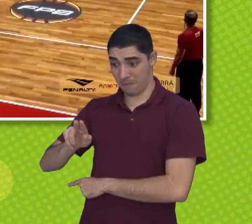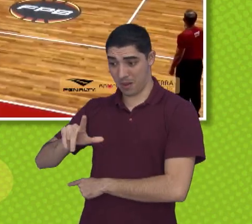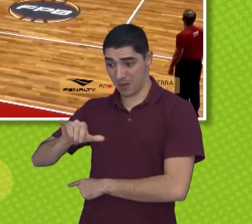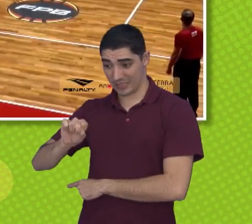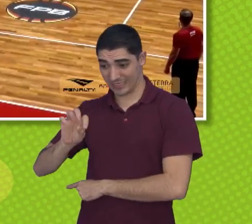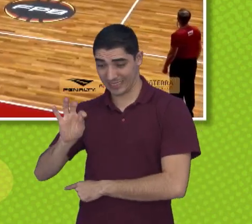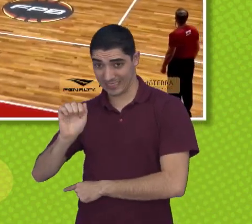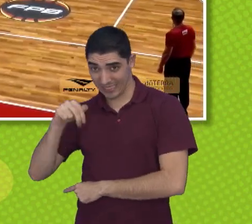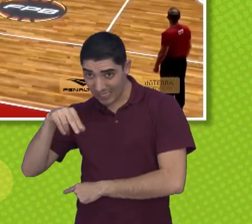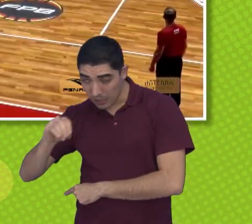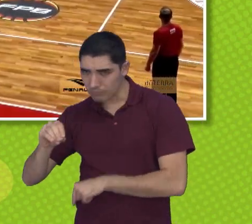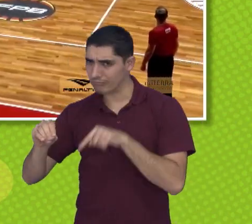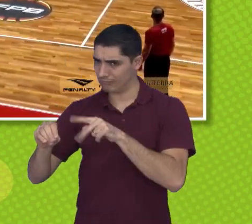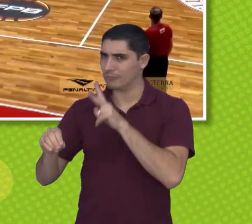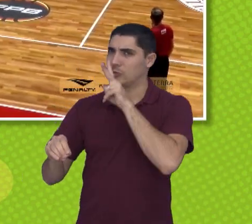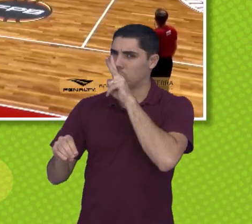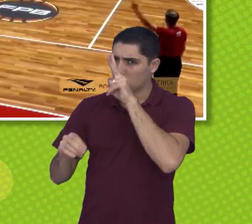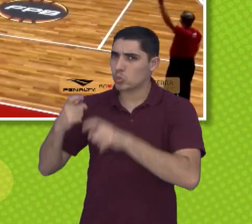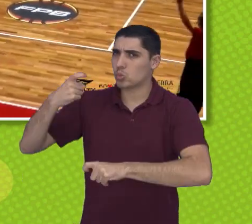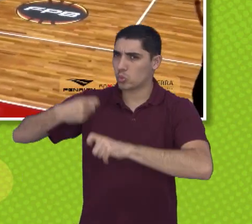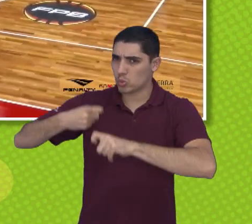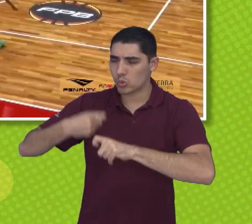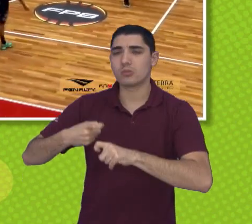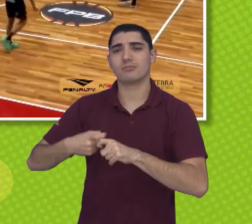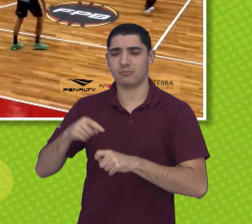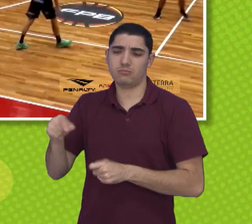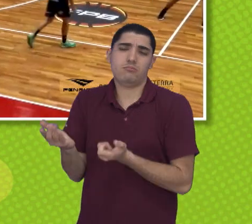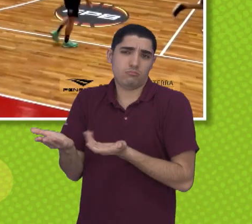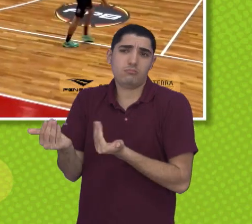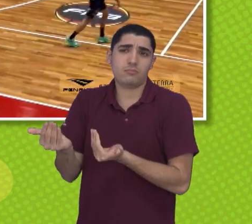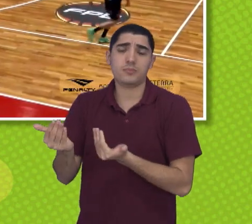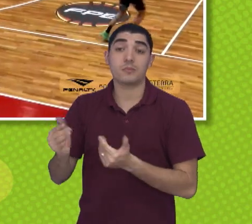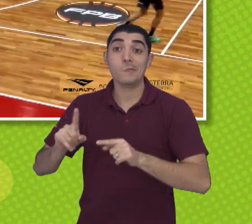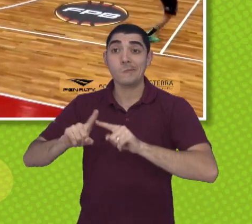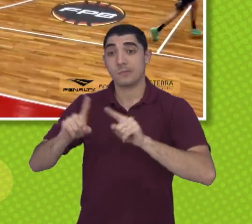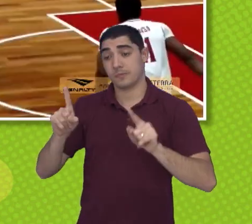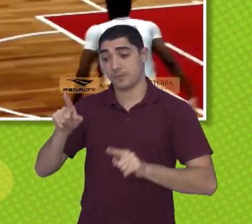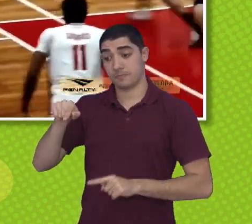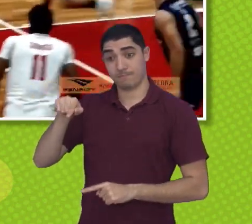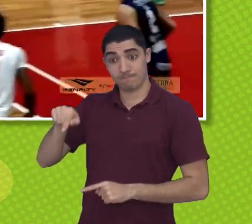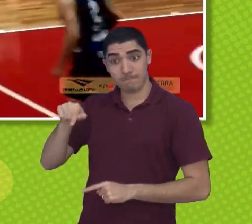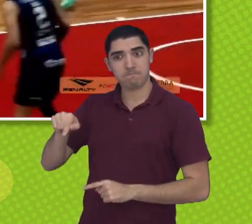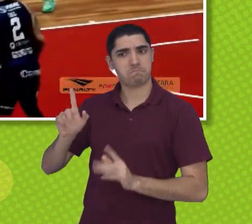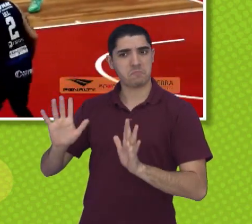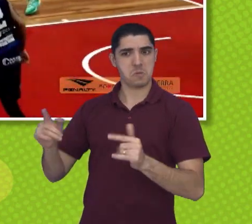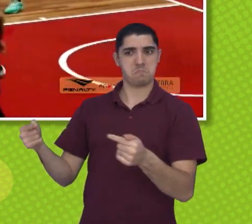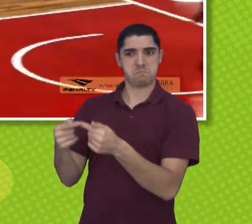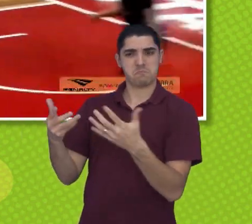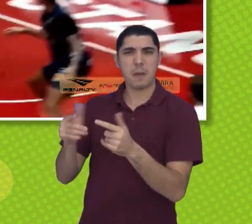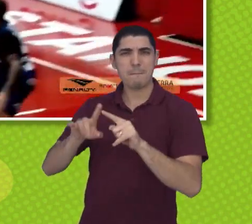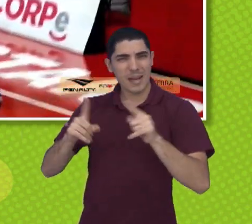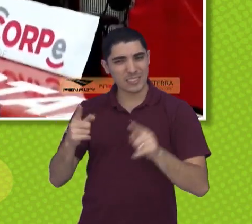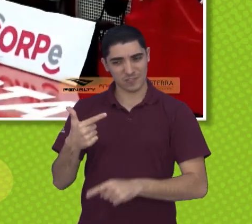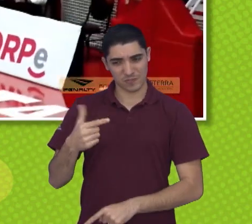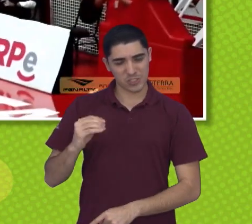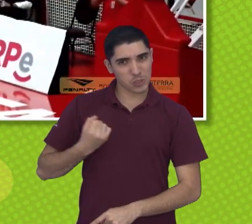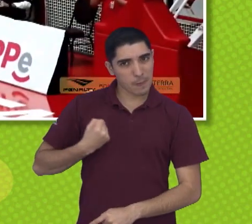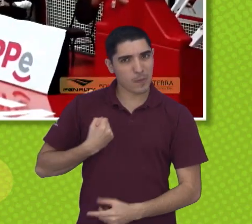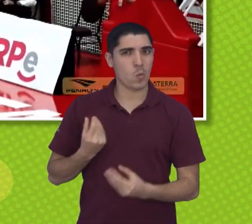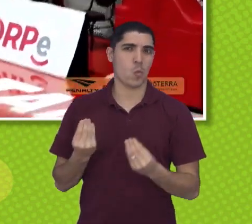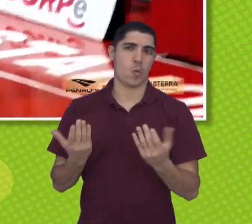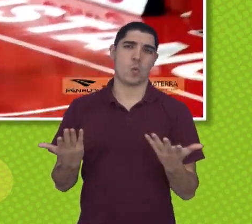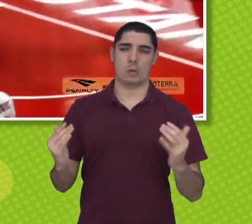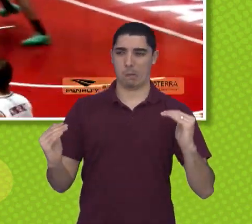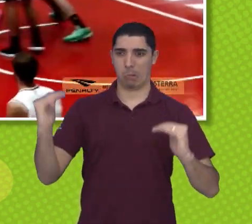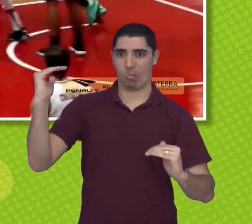já vem aí com uma certa bagagem, que pede ser uma equipe mais jovem, mas é uma equipe que deu liga. Agora tomar 20 pontos é meio complicado, hein, Brunão?